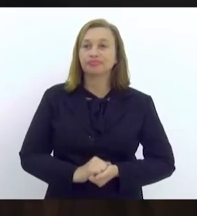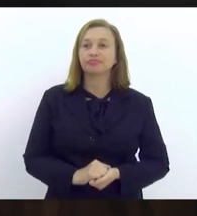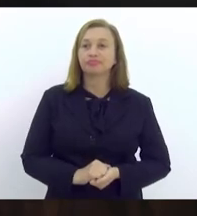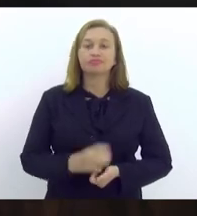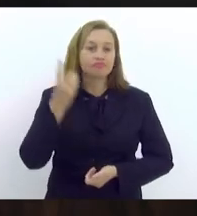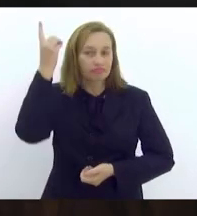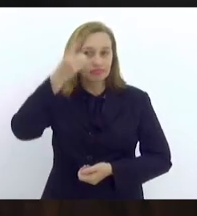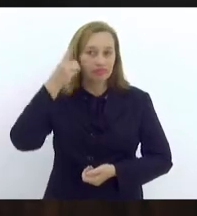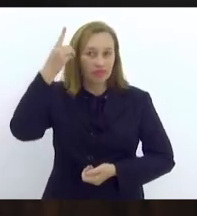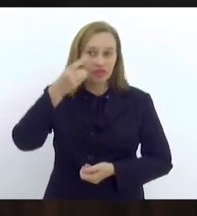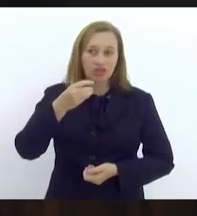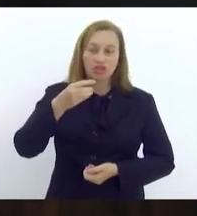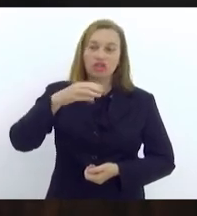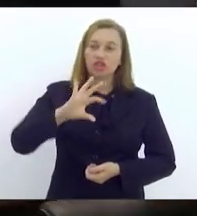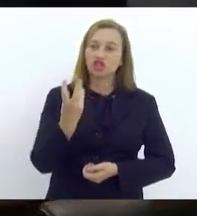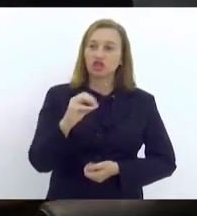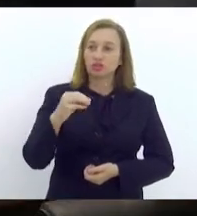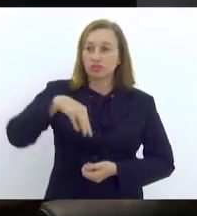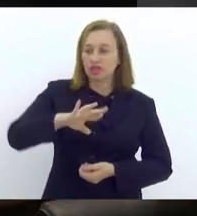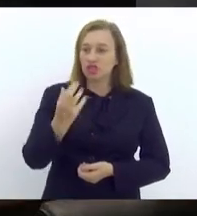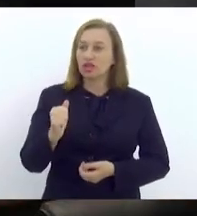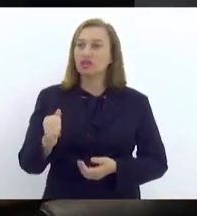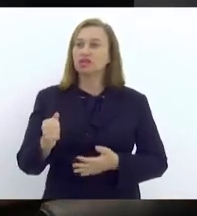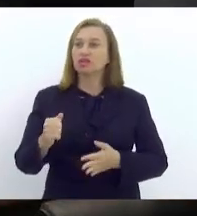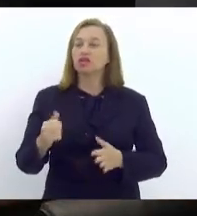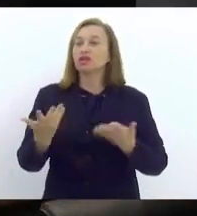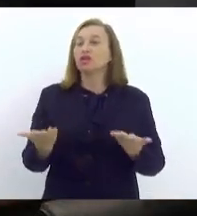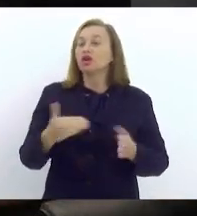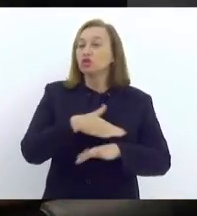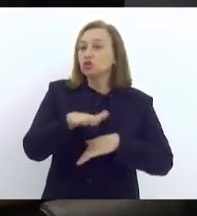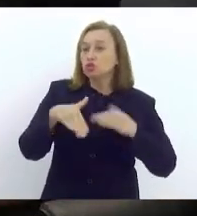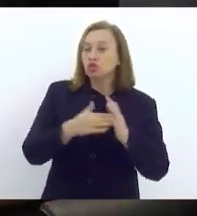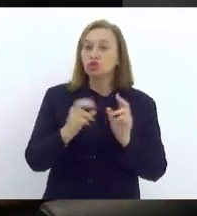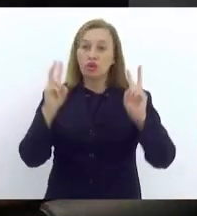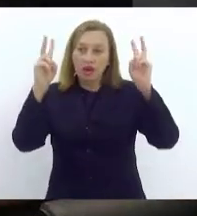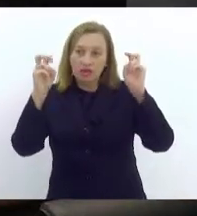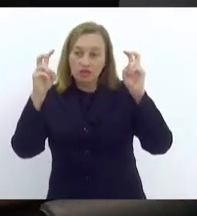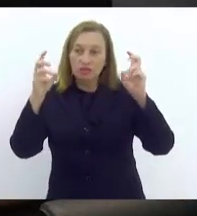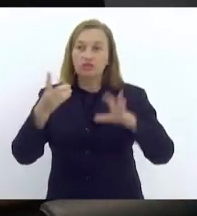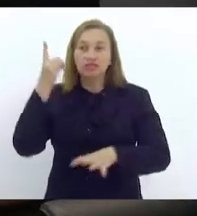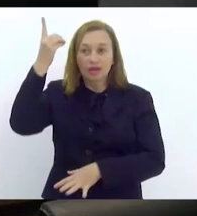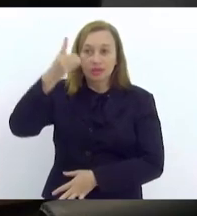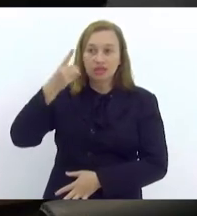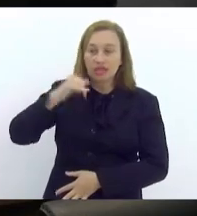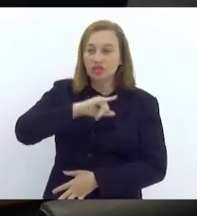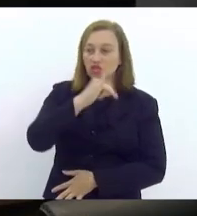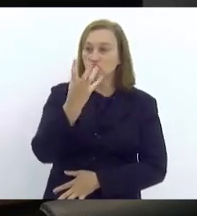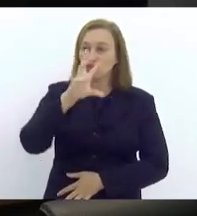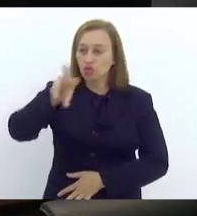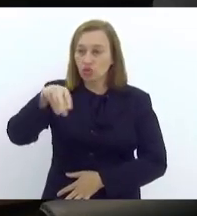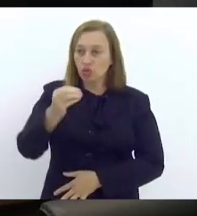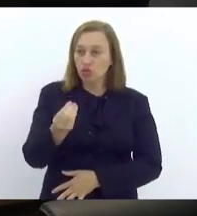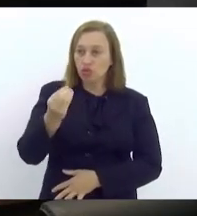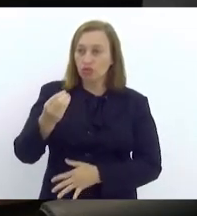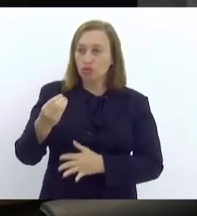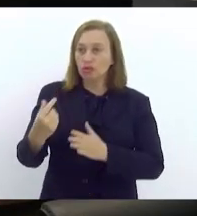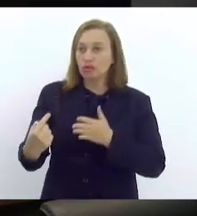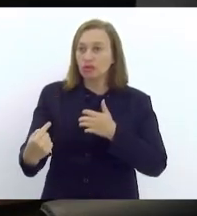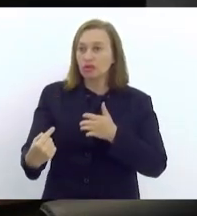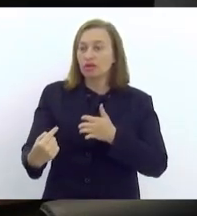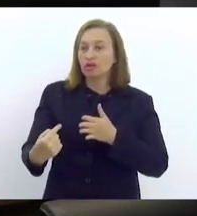Deputado Chico Machado. Por favor, toda a matéria que foi do deputado Júlio Rocha, passa por mim antes de vir ao plenário, presidente, por favor.